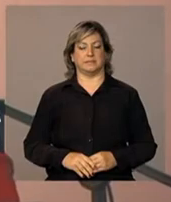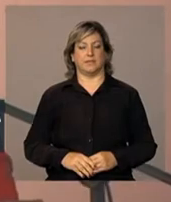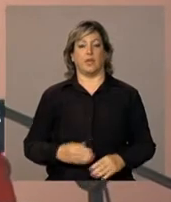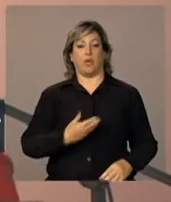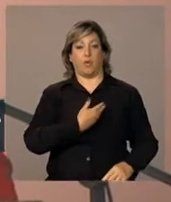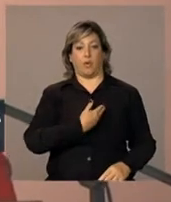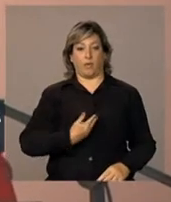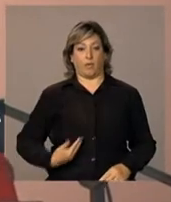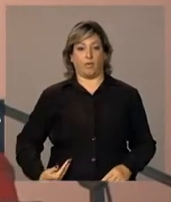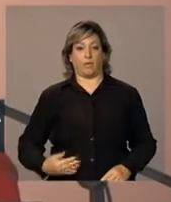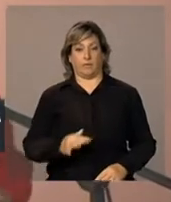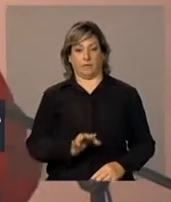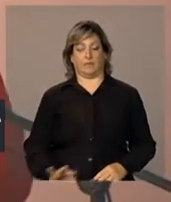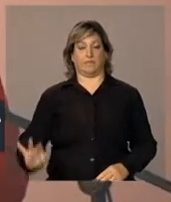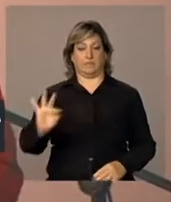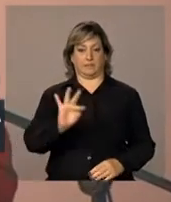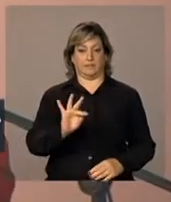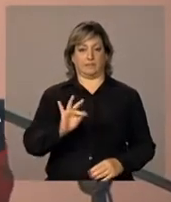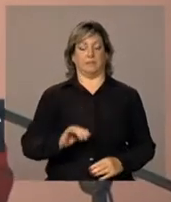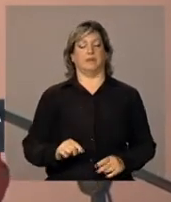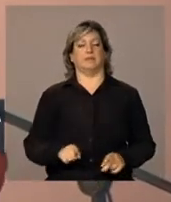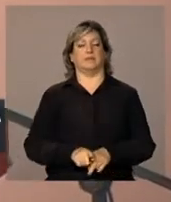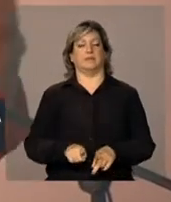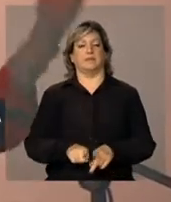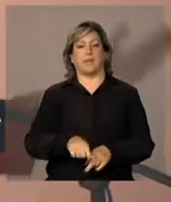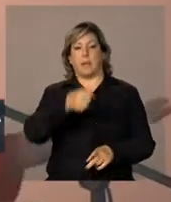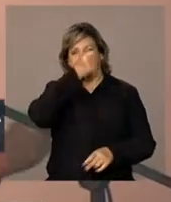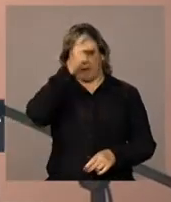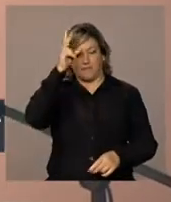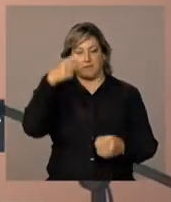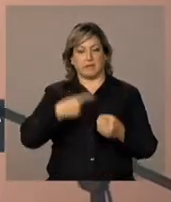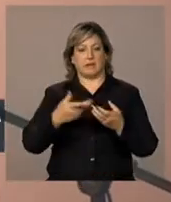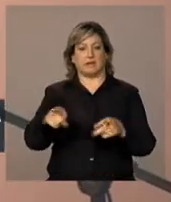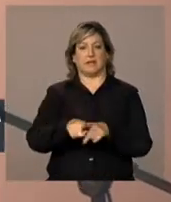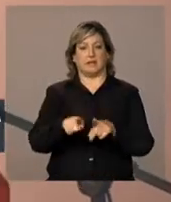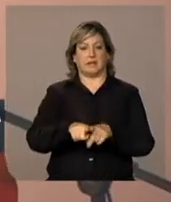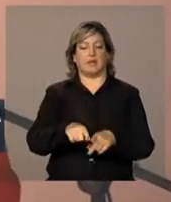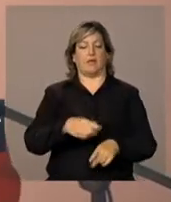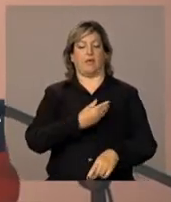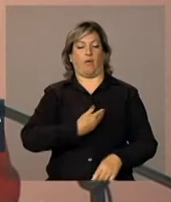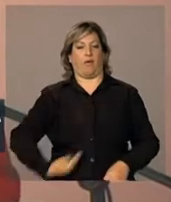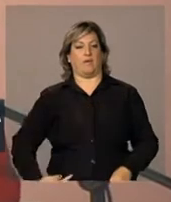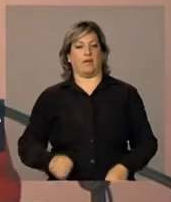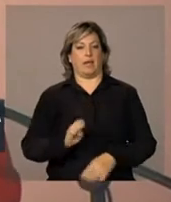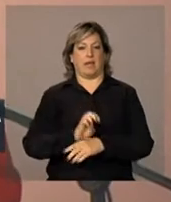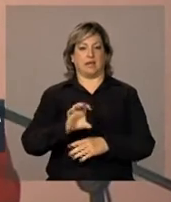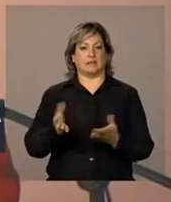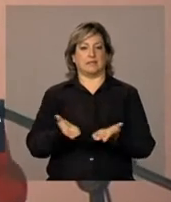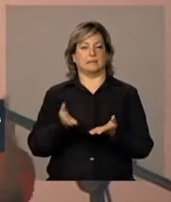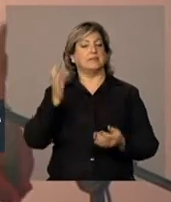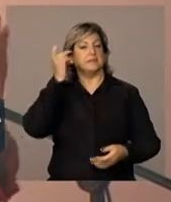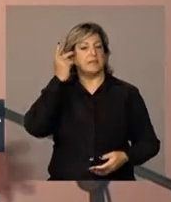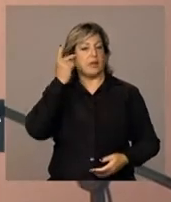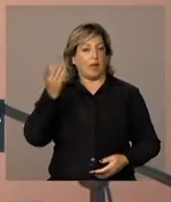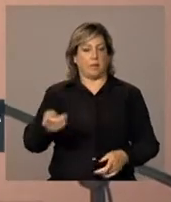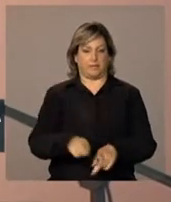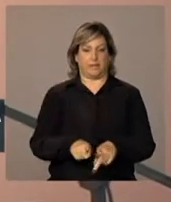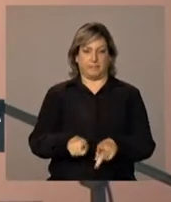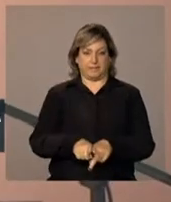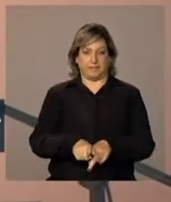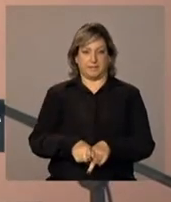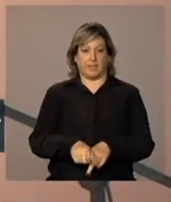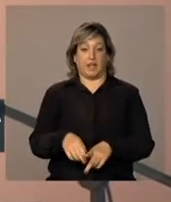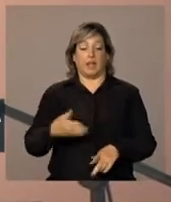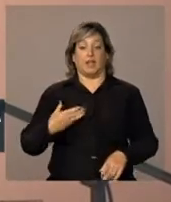governo federal e a prefeitura e aqui o governo do Estado, do São Paulo também, nós,